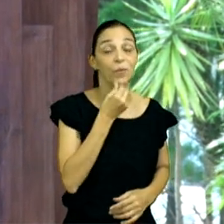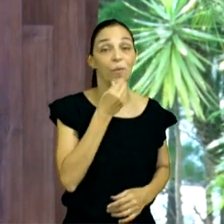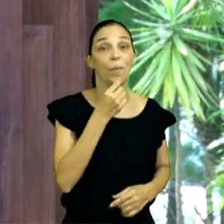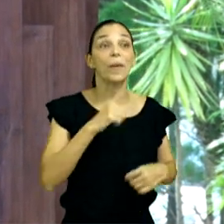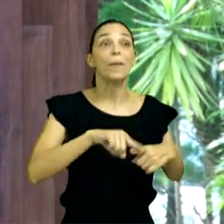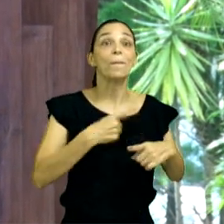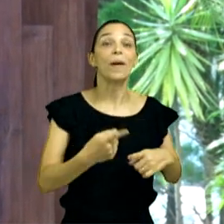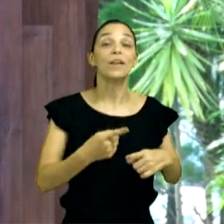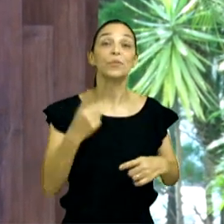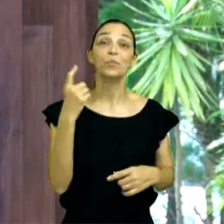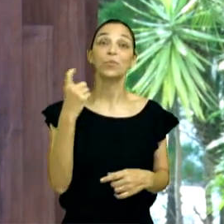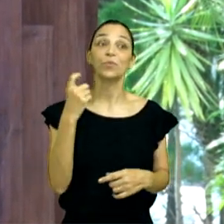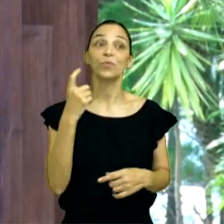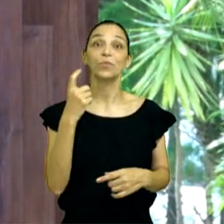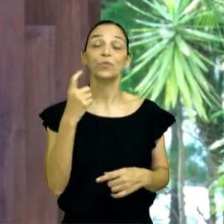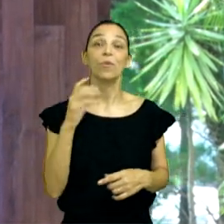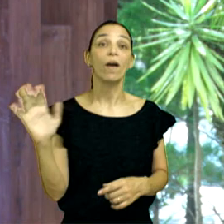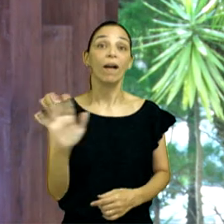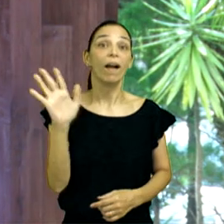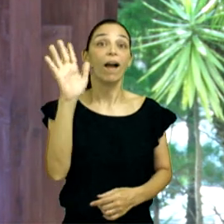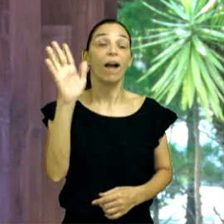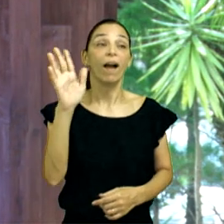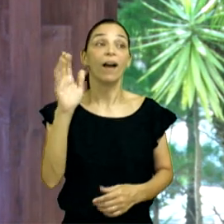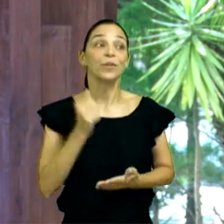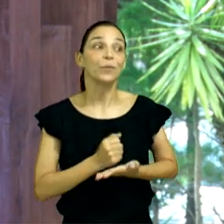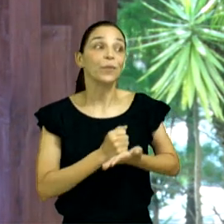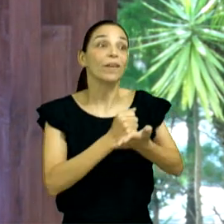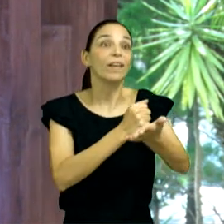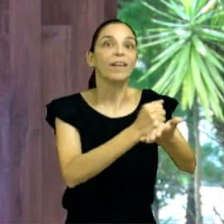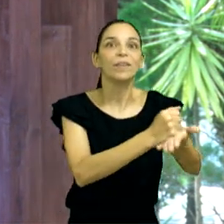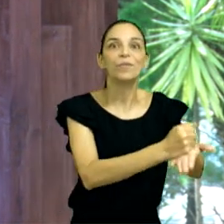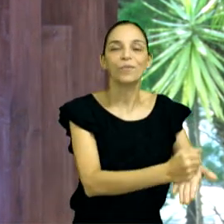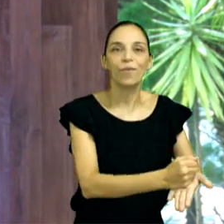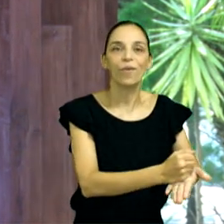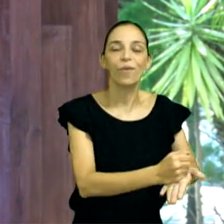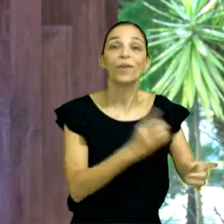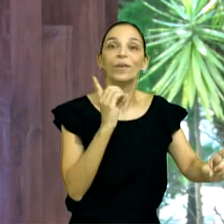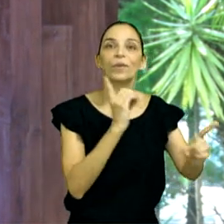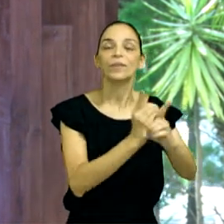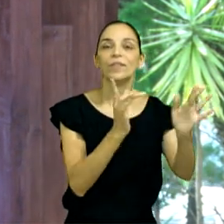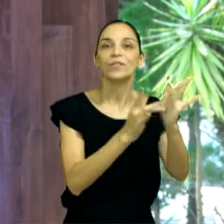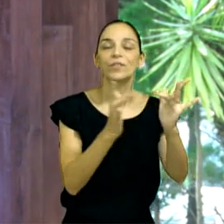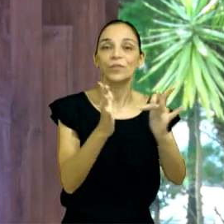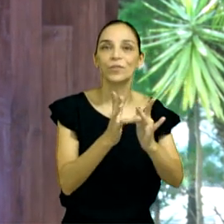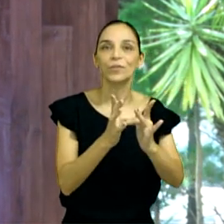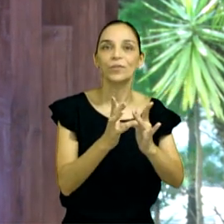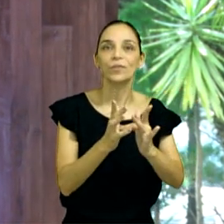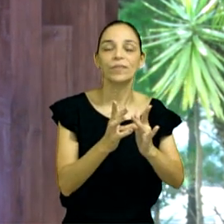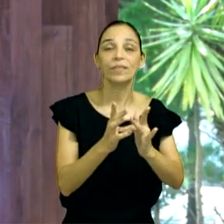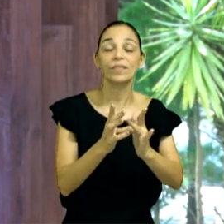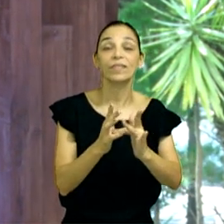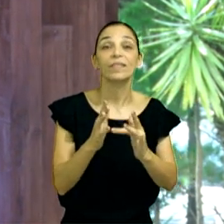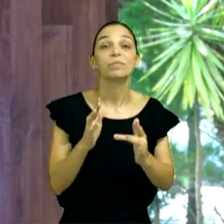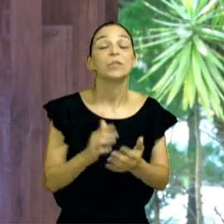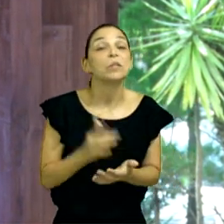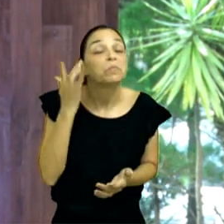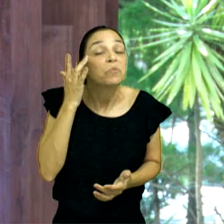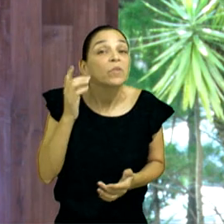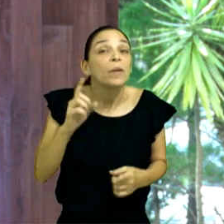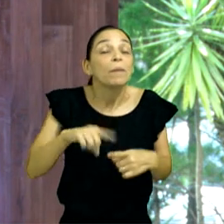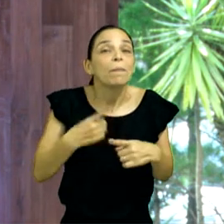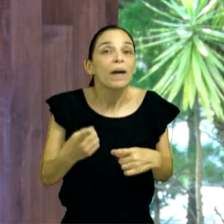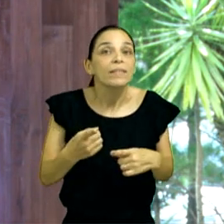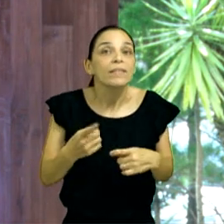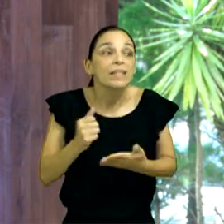levou um perfume caro, talvez o melhor que ela tivesse, muito provavelmente, e